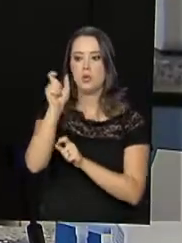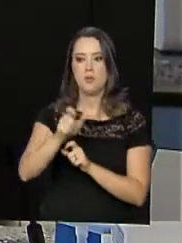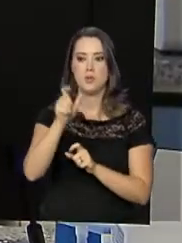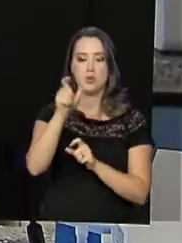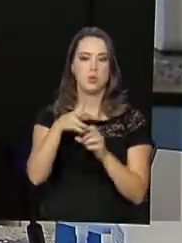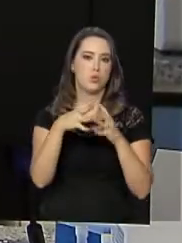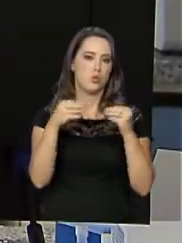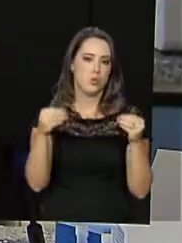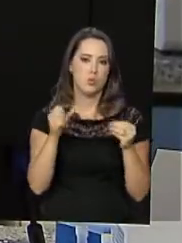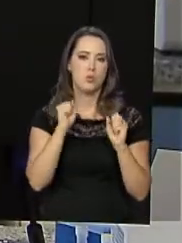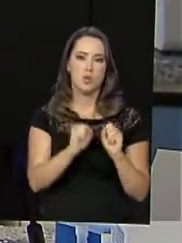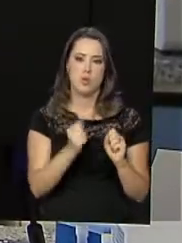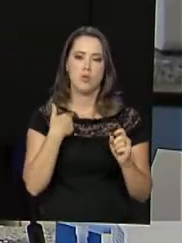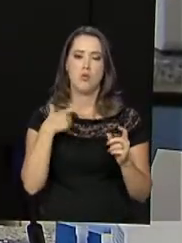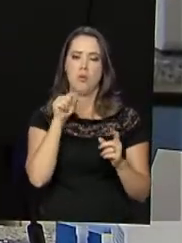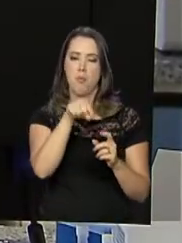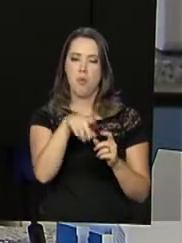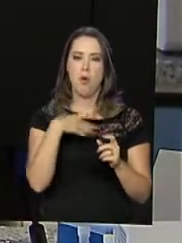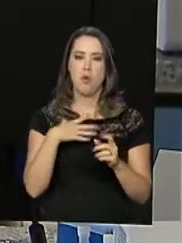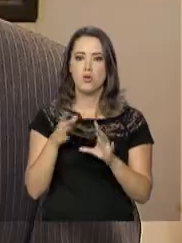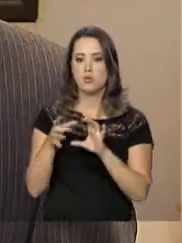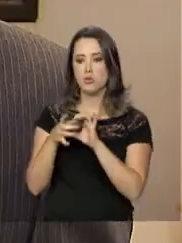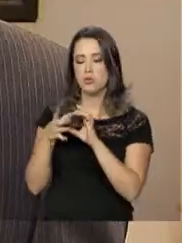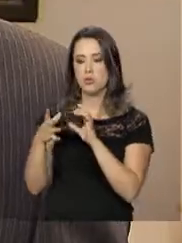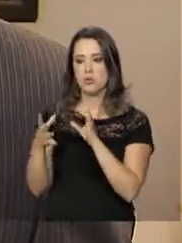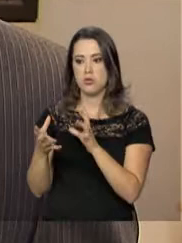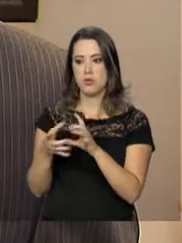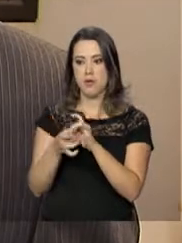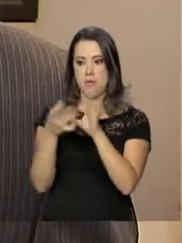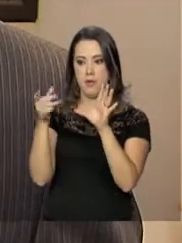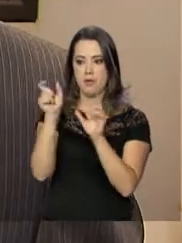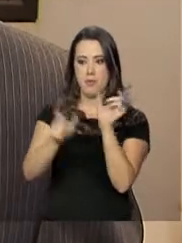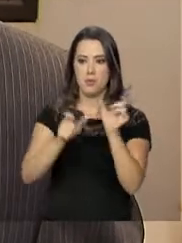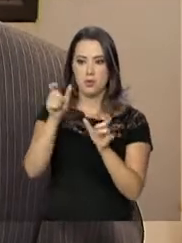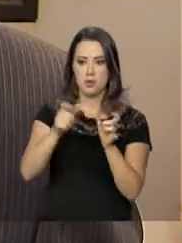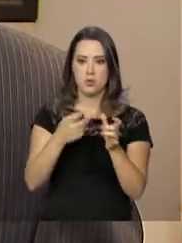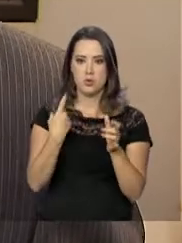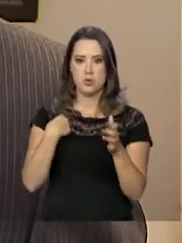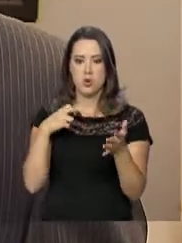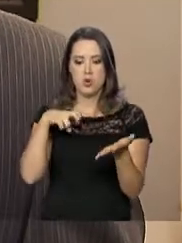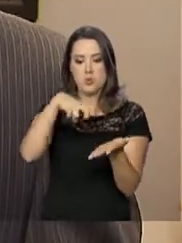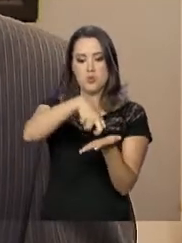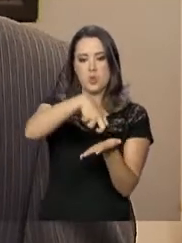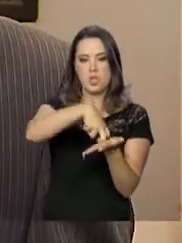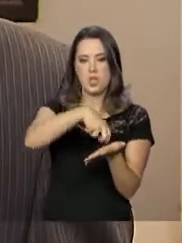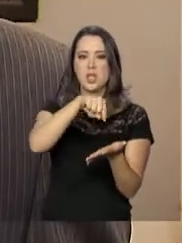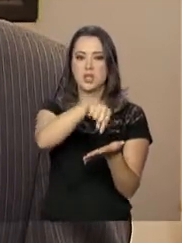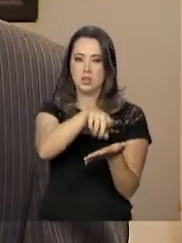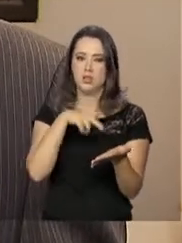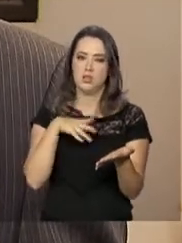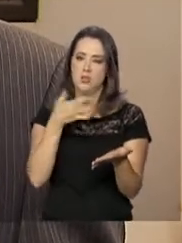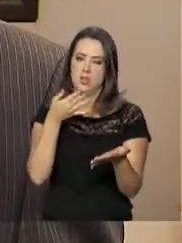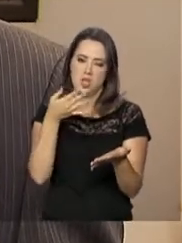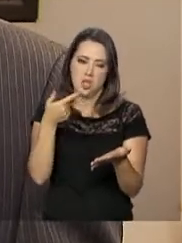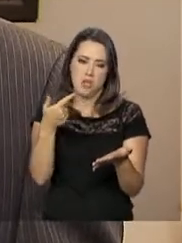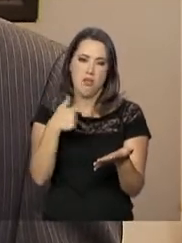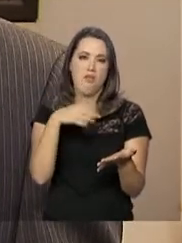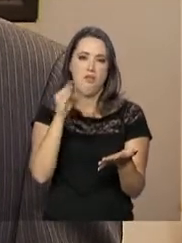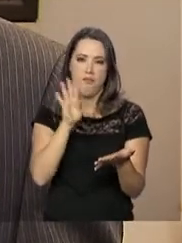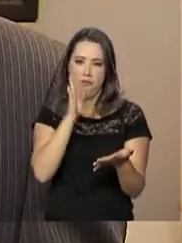inocentar pessoas acusadas injustamente. No caso do desaparecimento de uma criança, esse perfil genético desse